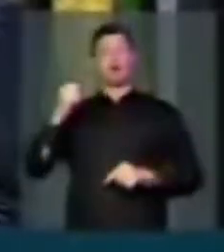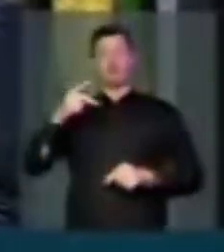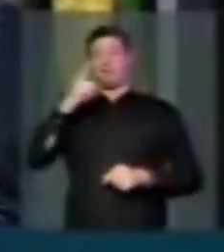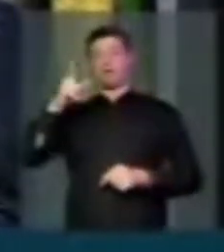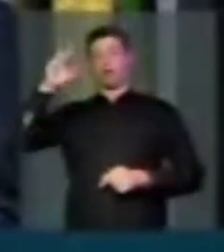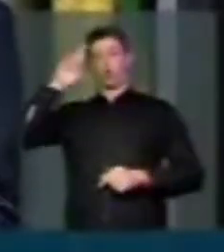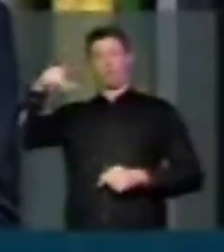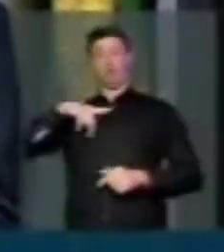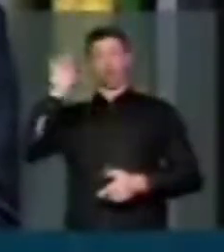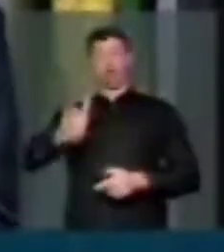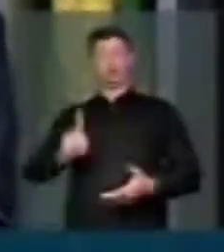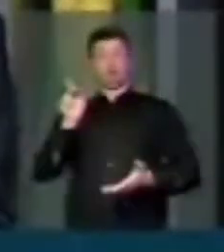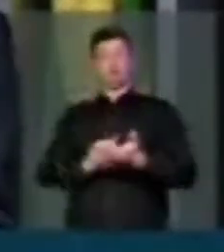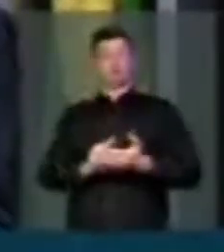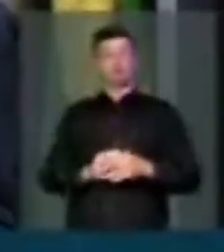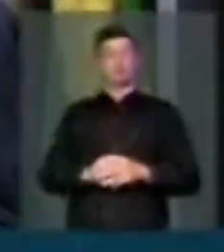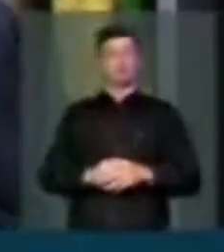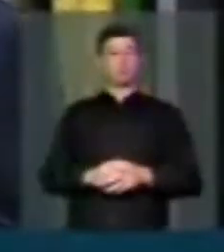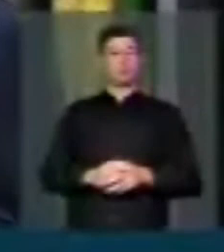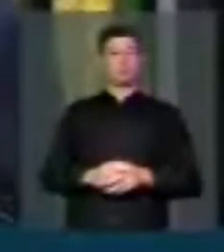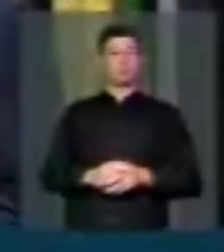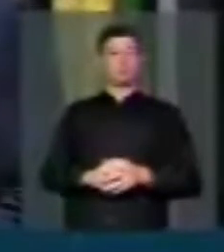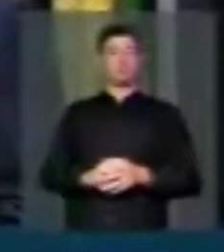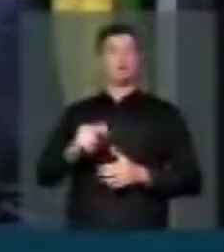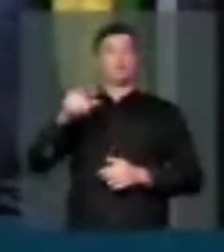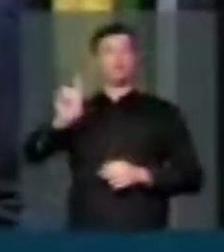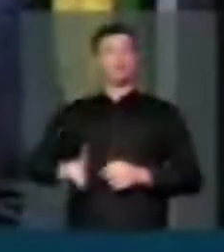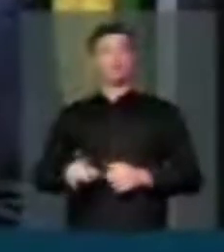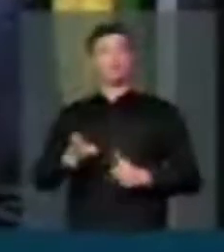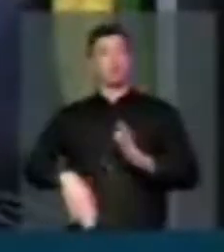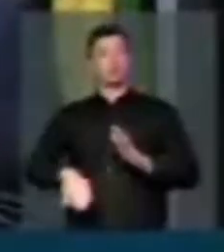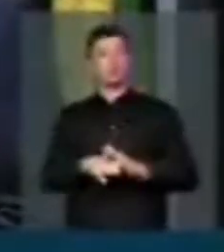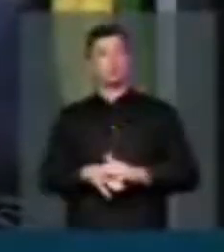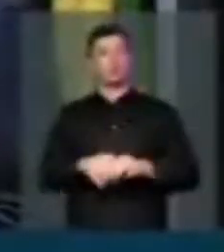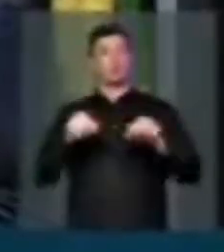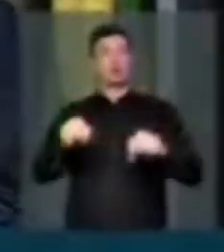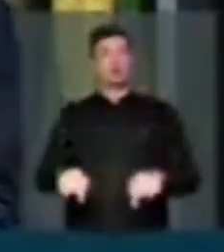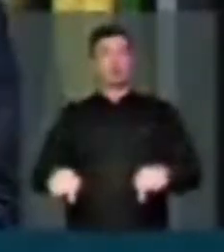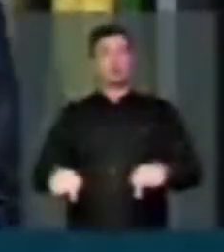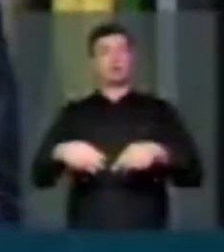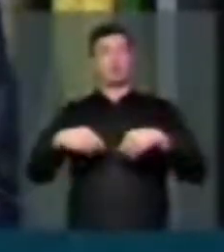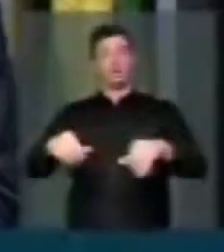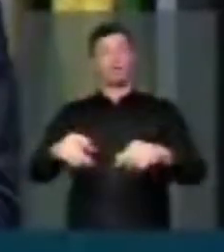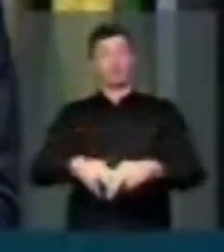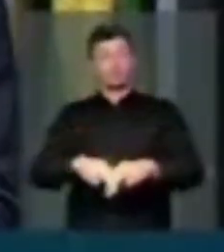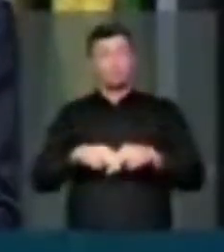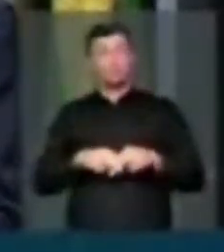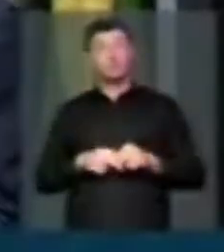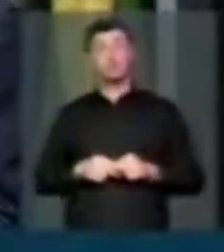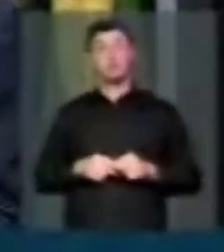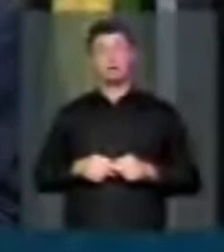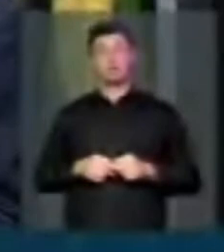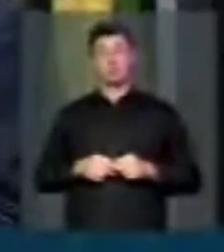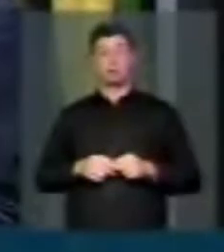que tem o direito real de ocupação, não tem o direito pleno sobre o terreno. Por isso, no